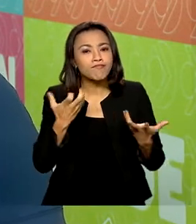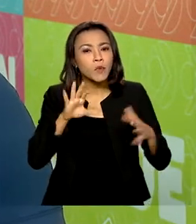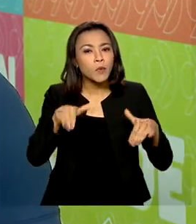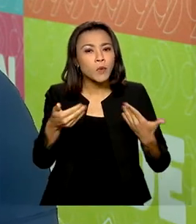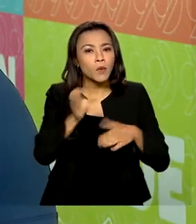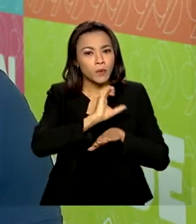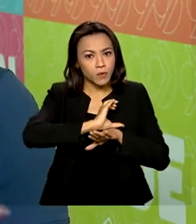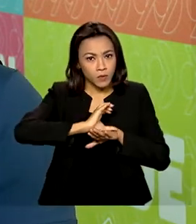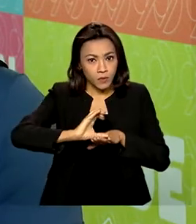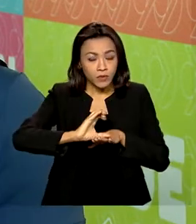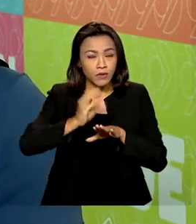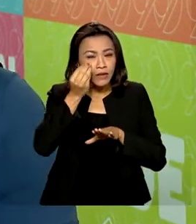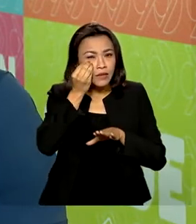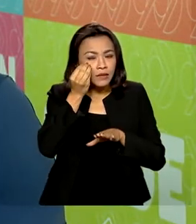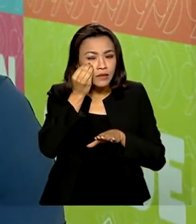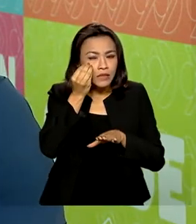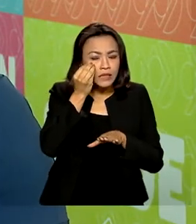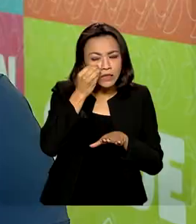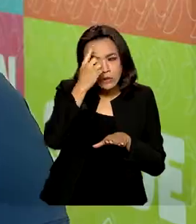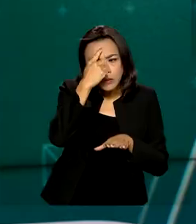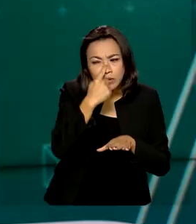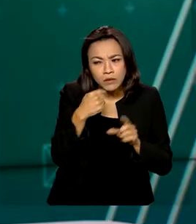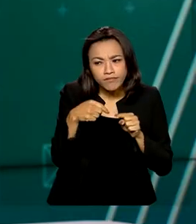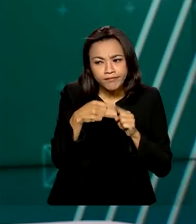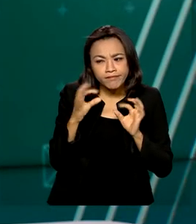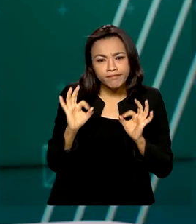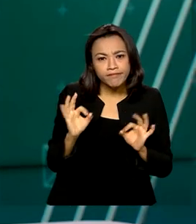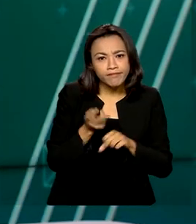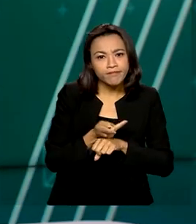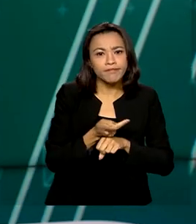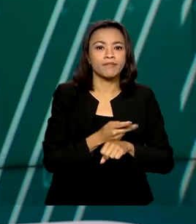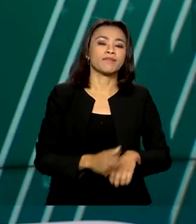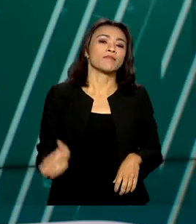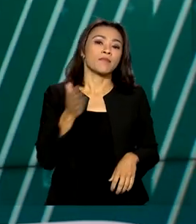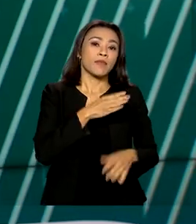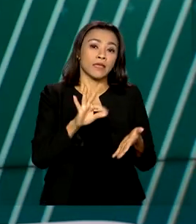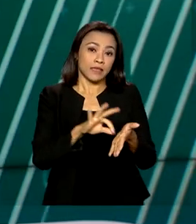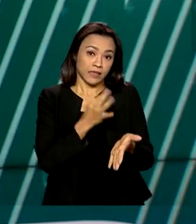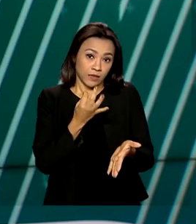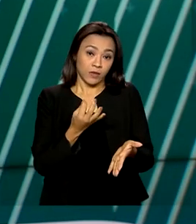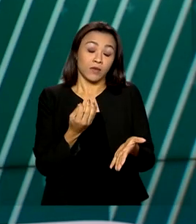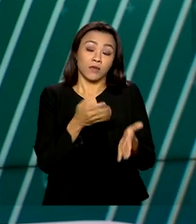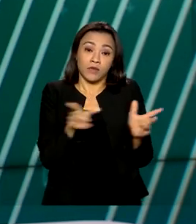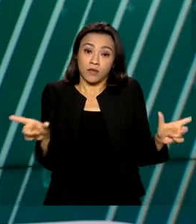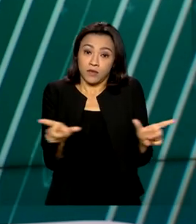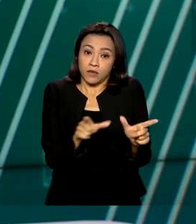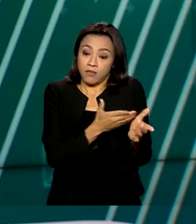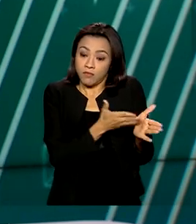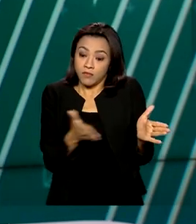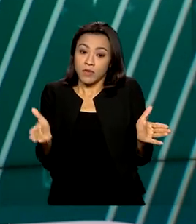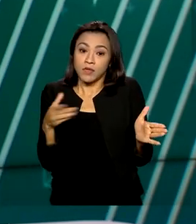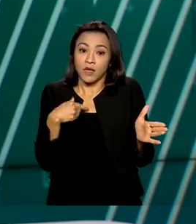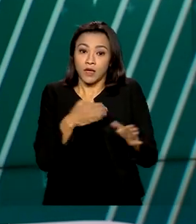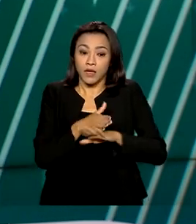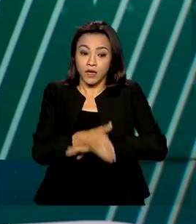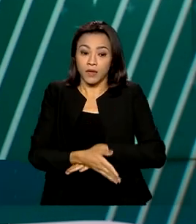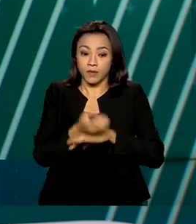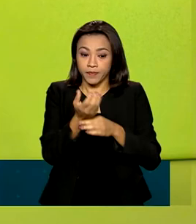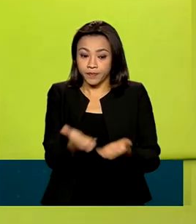curso. Eles vão tentando se identificar. As inscrições para o ProUni podem ser feitas pelo site